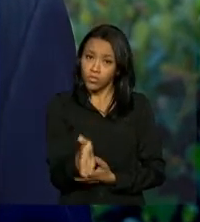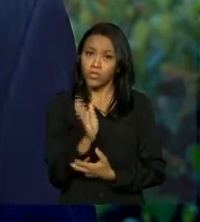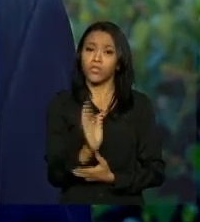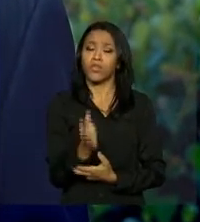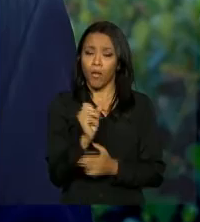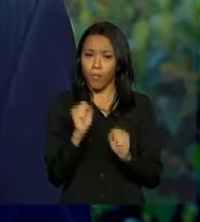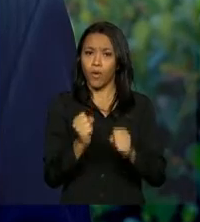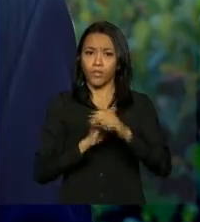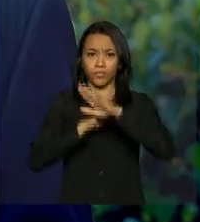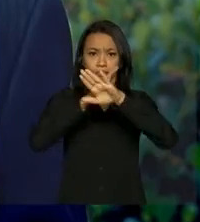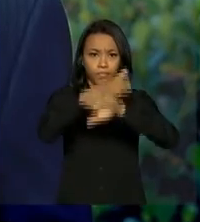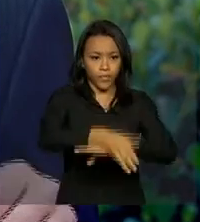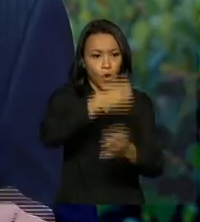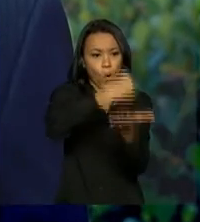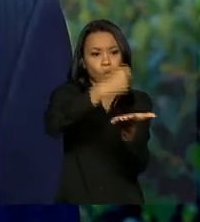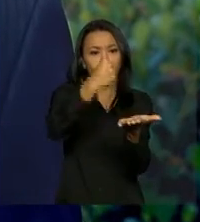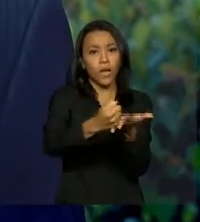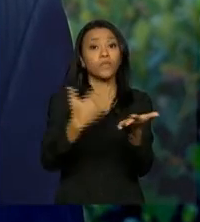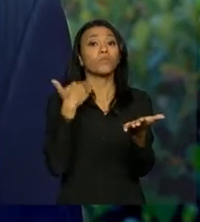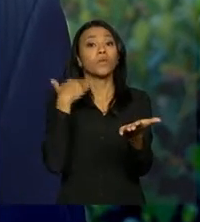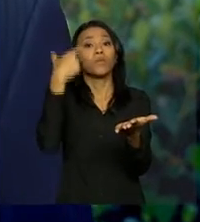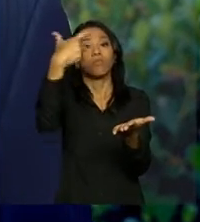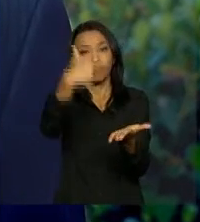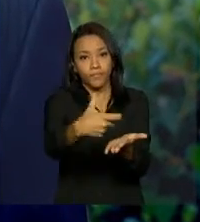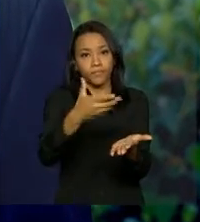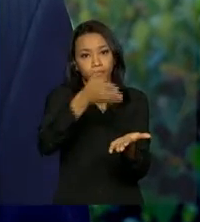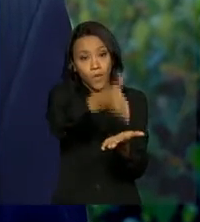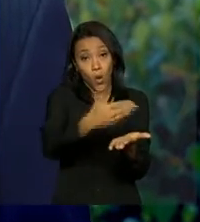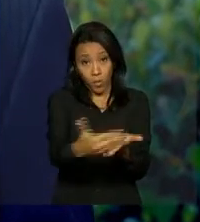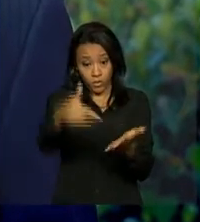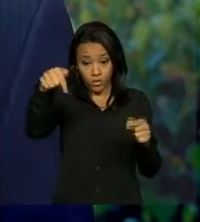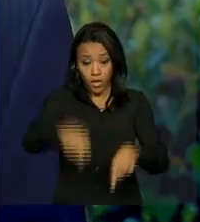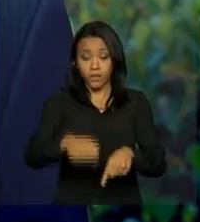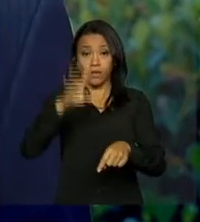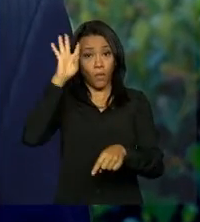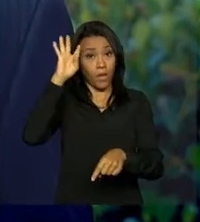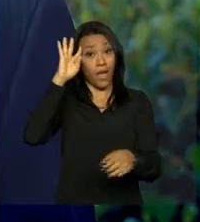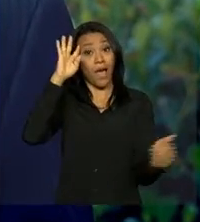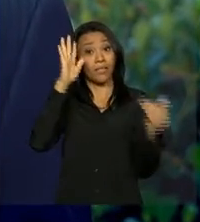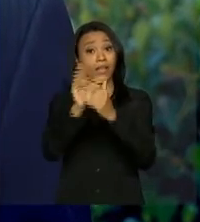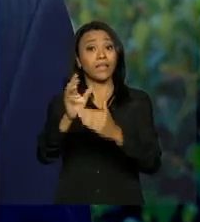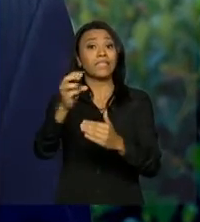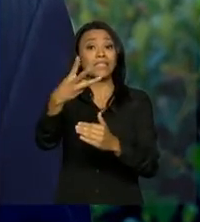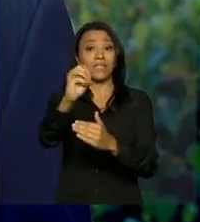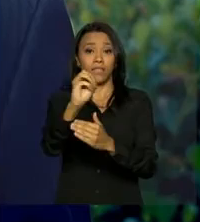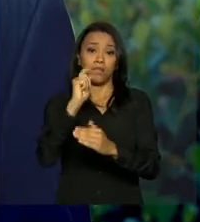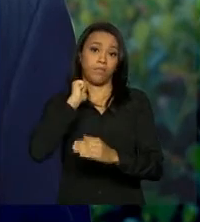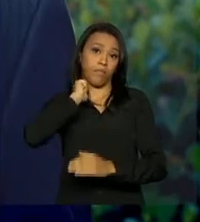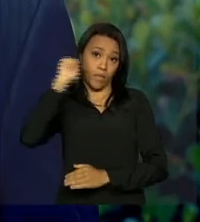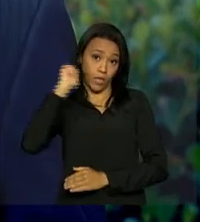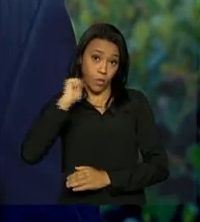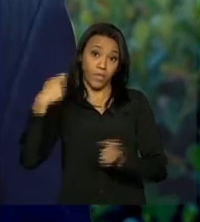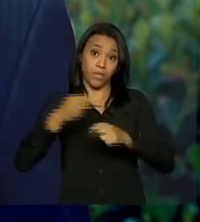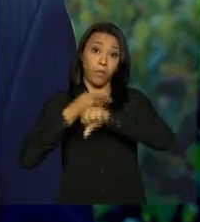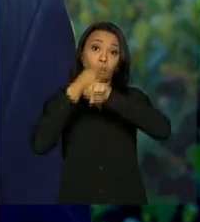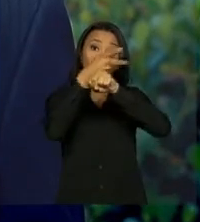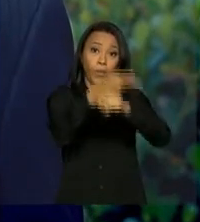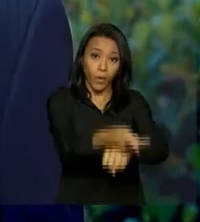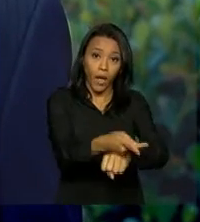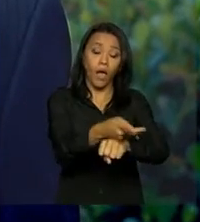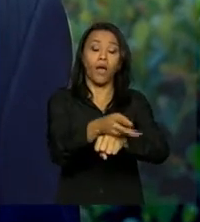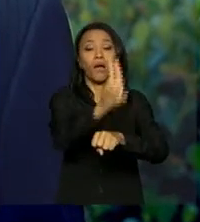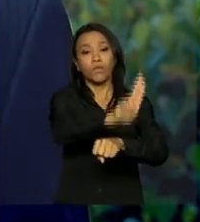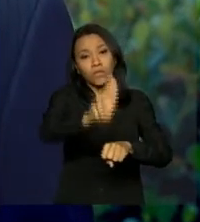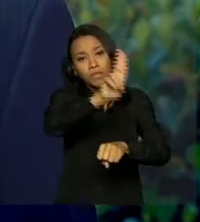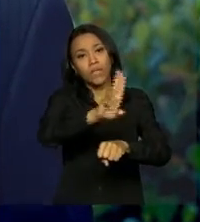formalizar o contrato. O prazo começou nesta quarta-feira e vai até o dia 30 de abril. Eles devem procurar a instituição de ensino em que